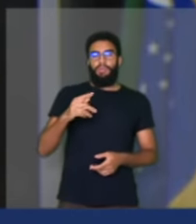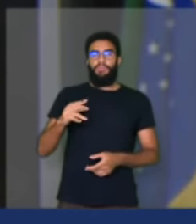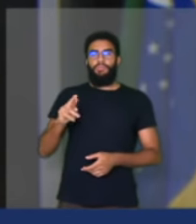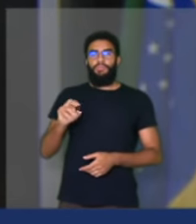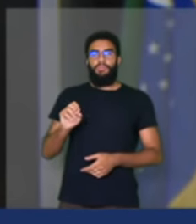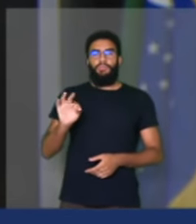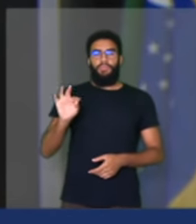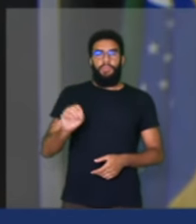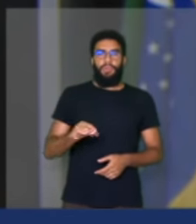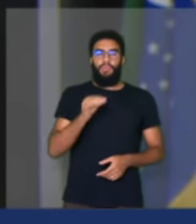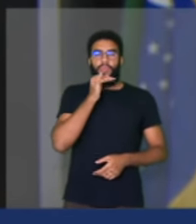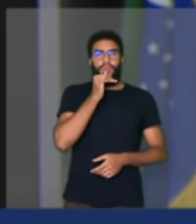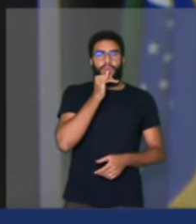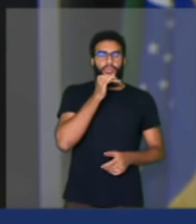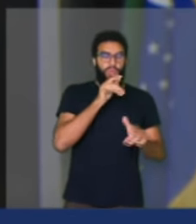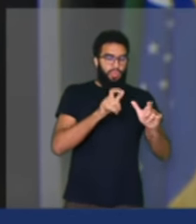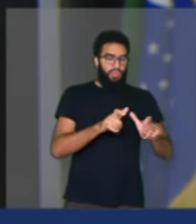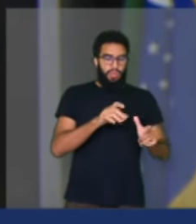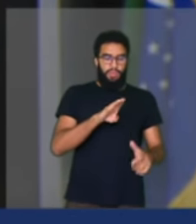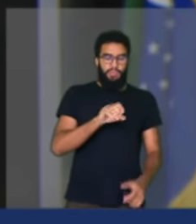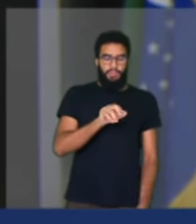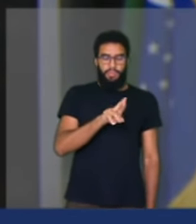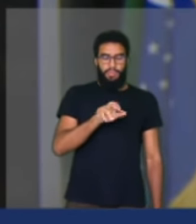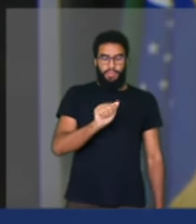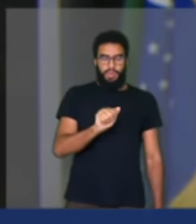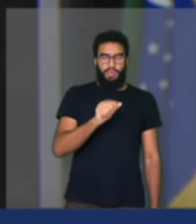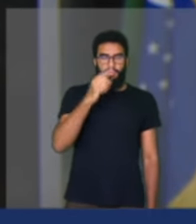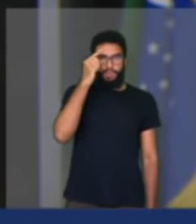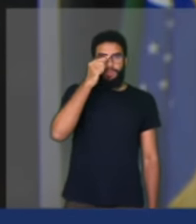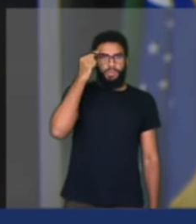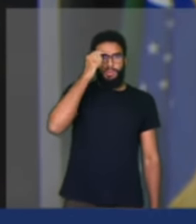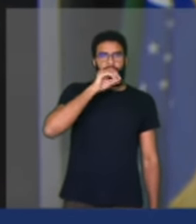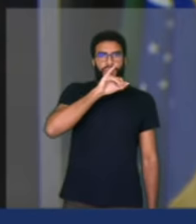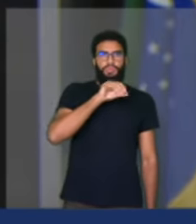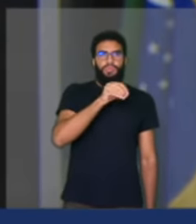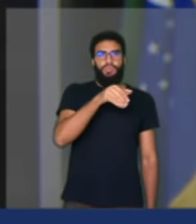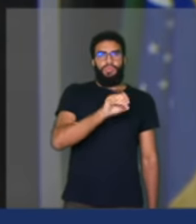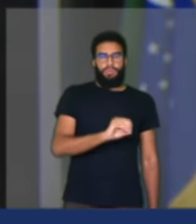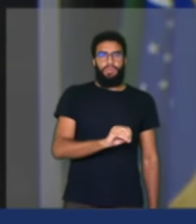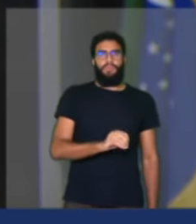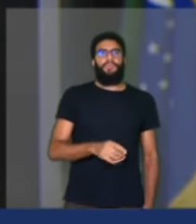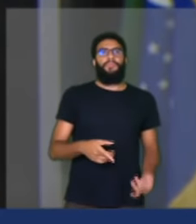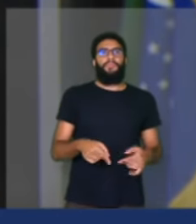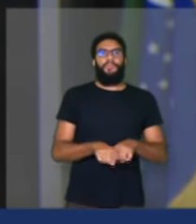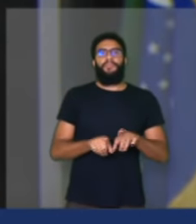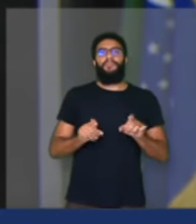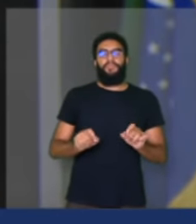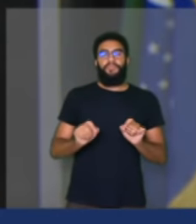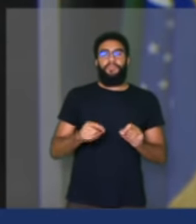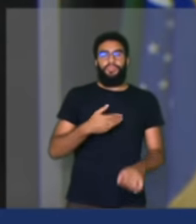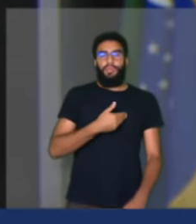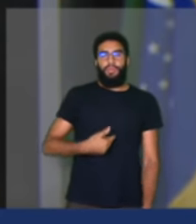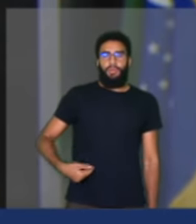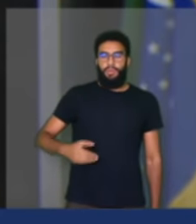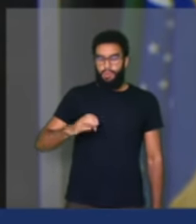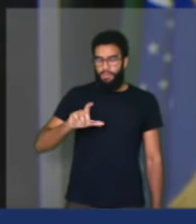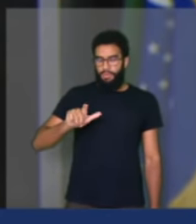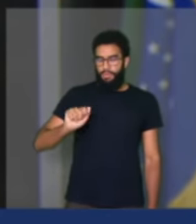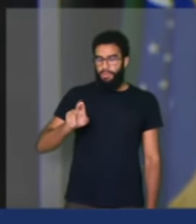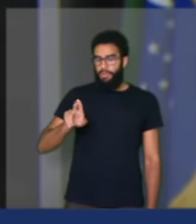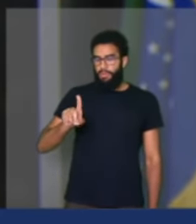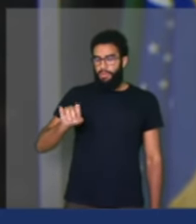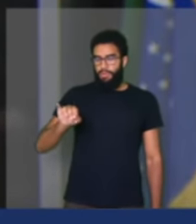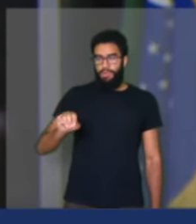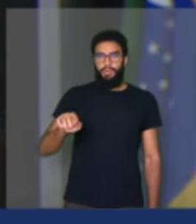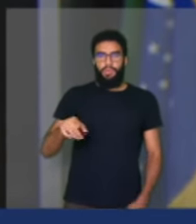de Barra de São João, que é do governo do estado. Governador Cláudio Castro, tenha responsabilidade com